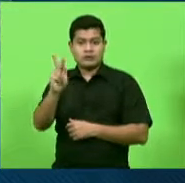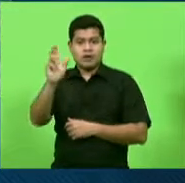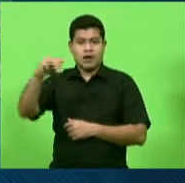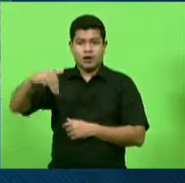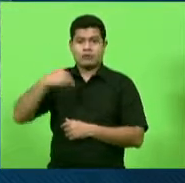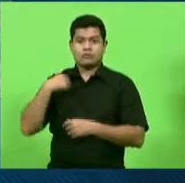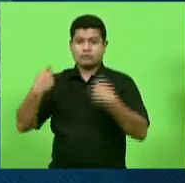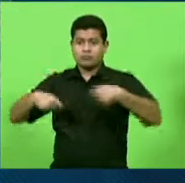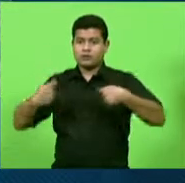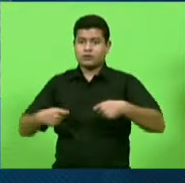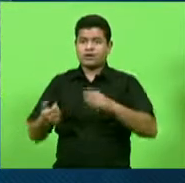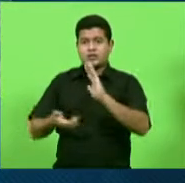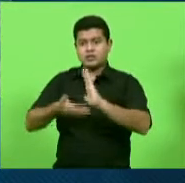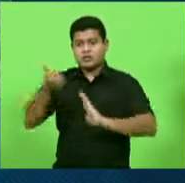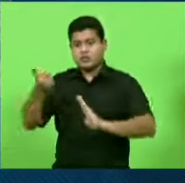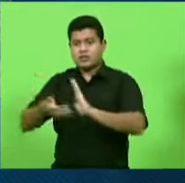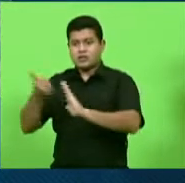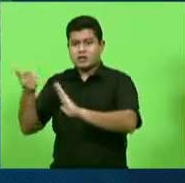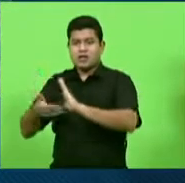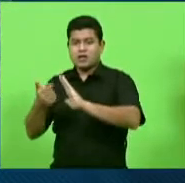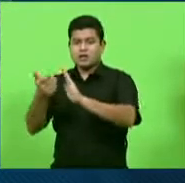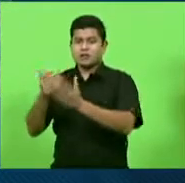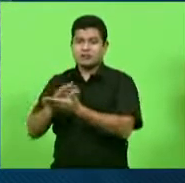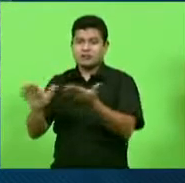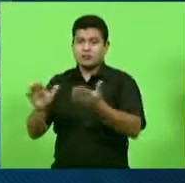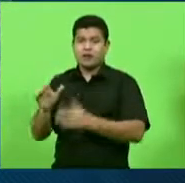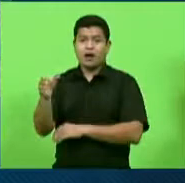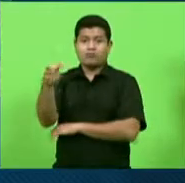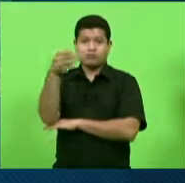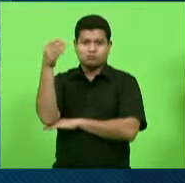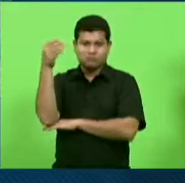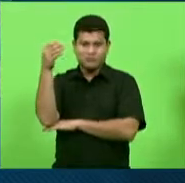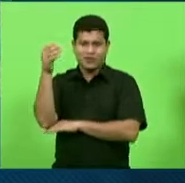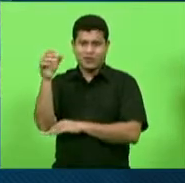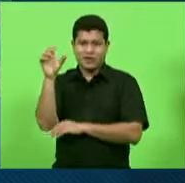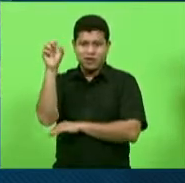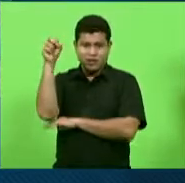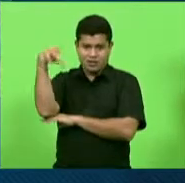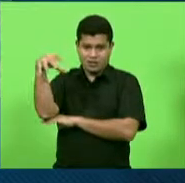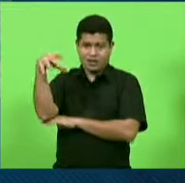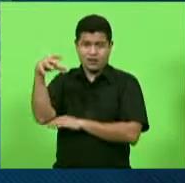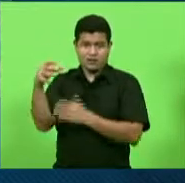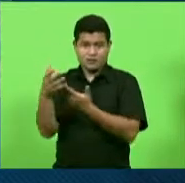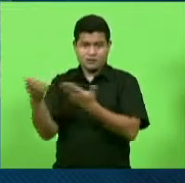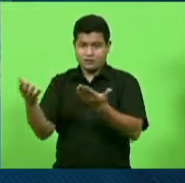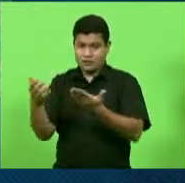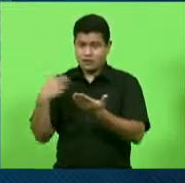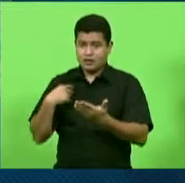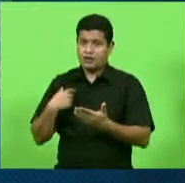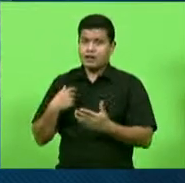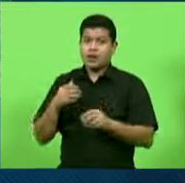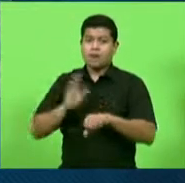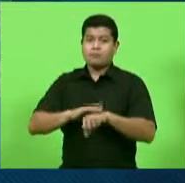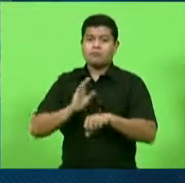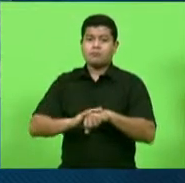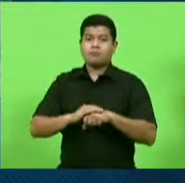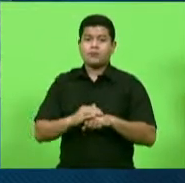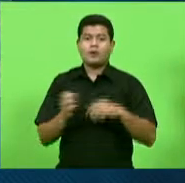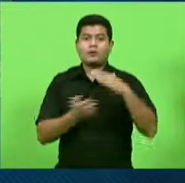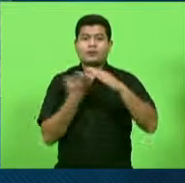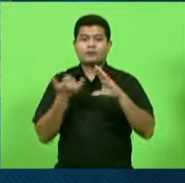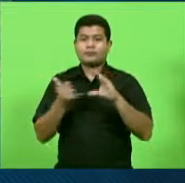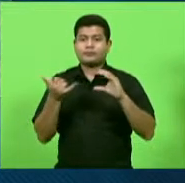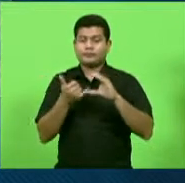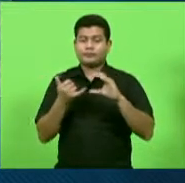ser feita a retirada dos postos por parte da Celeste, tendo em vista aquele alto a tensão que abastece aquele setor ali em cima. Para quem olhar onde